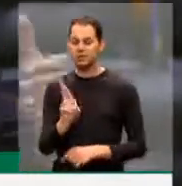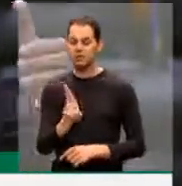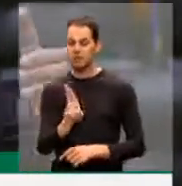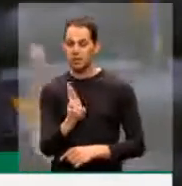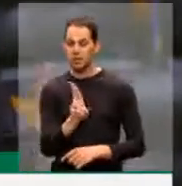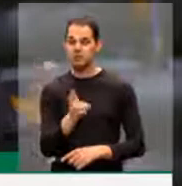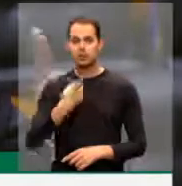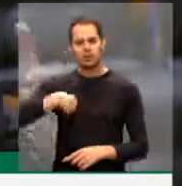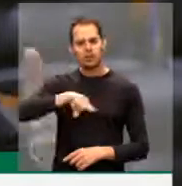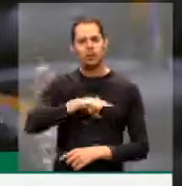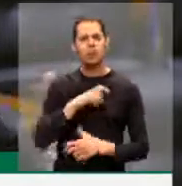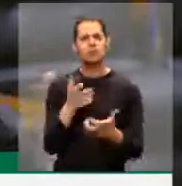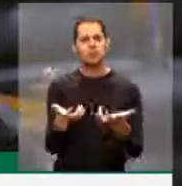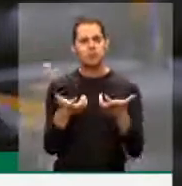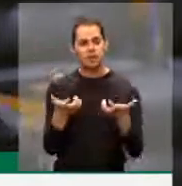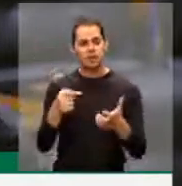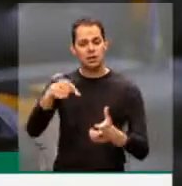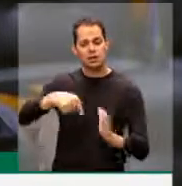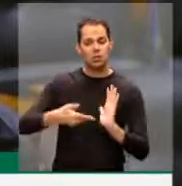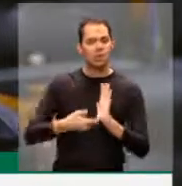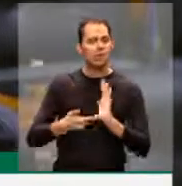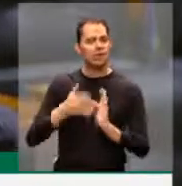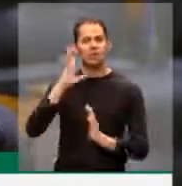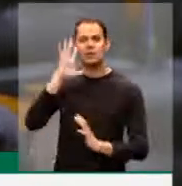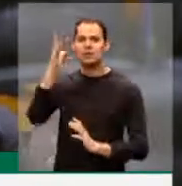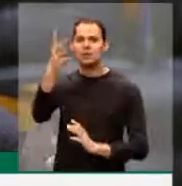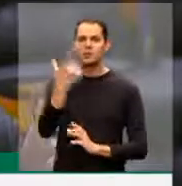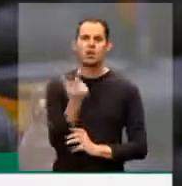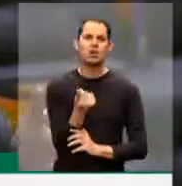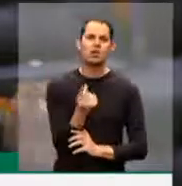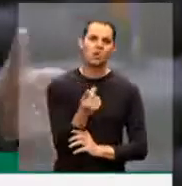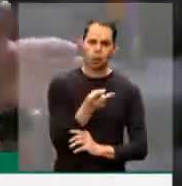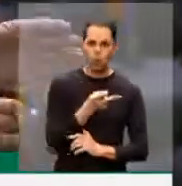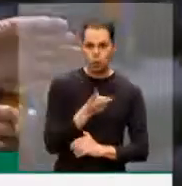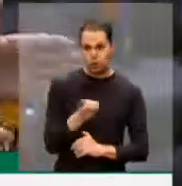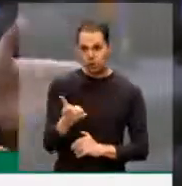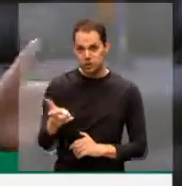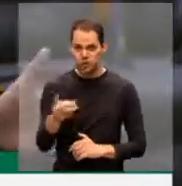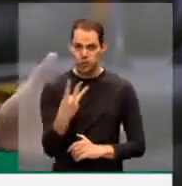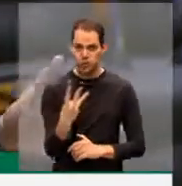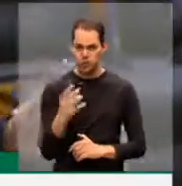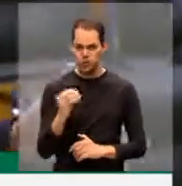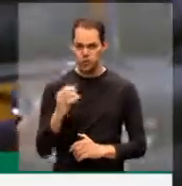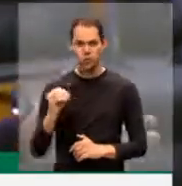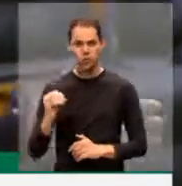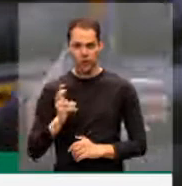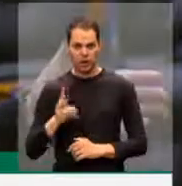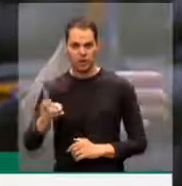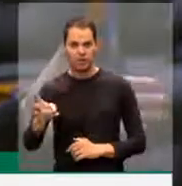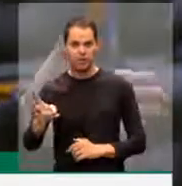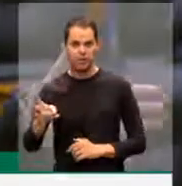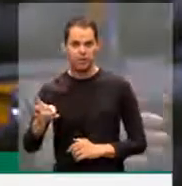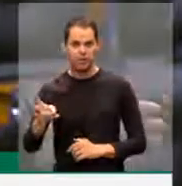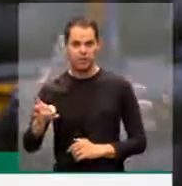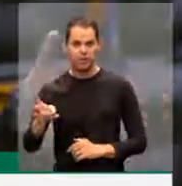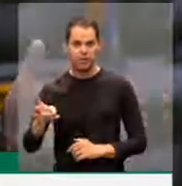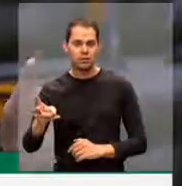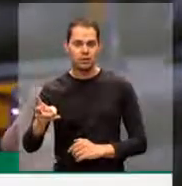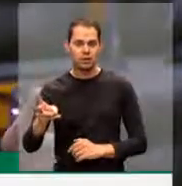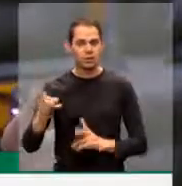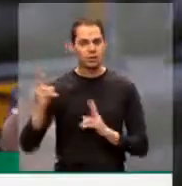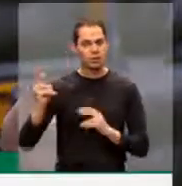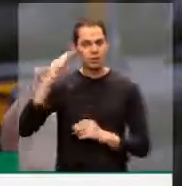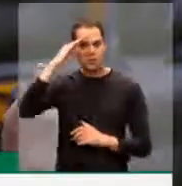decida se o valor do auxílio emergencial vai continuar sendo de R$,00, como fez